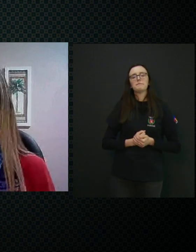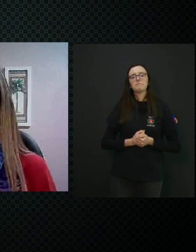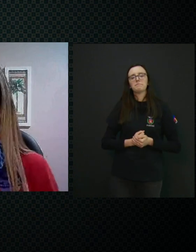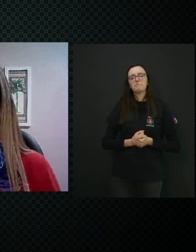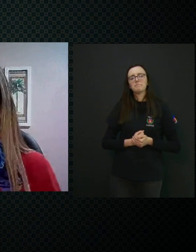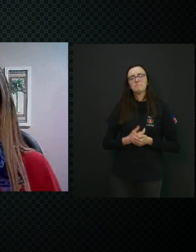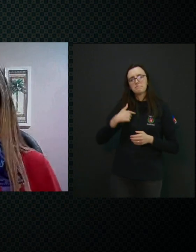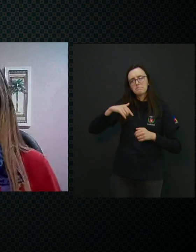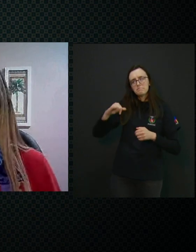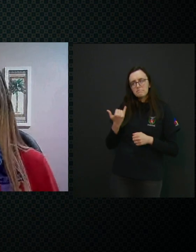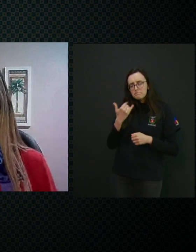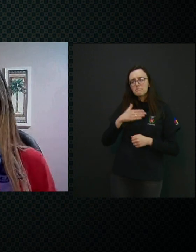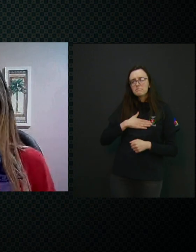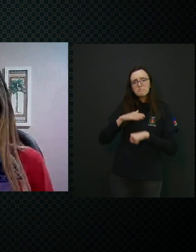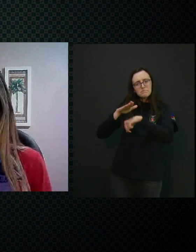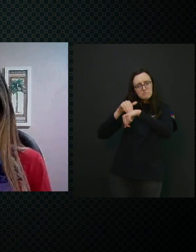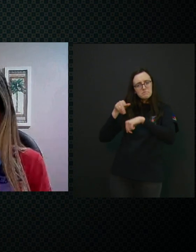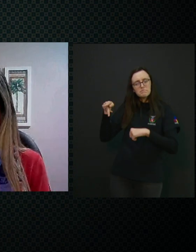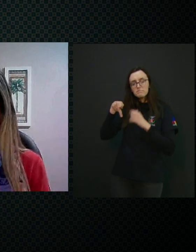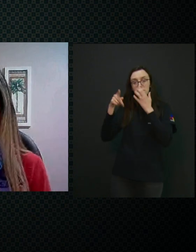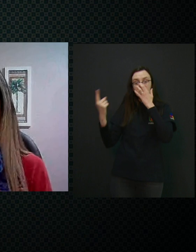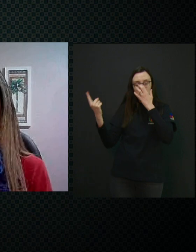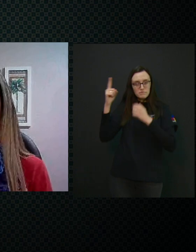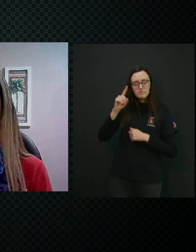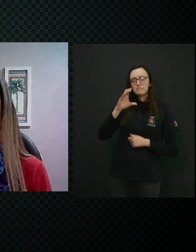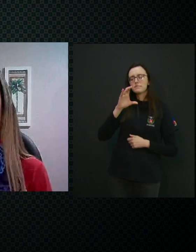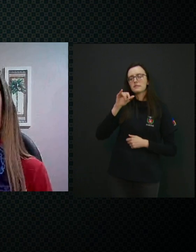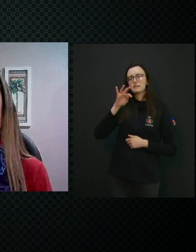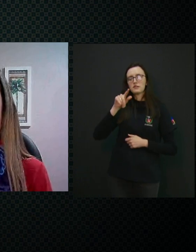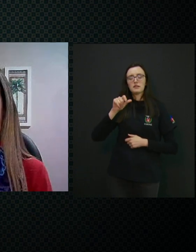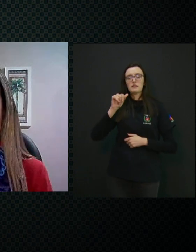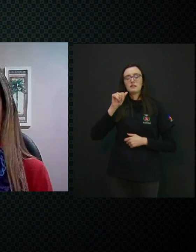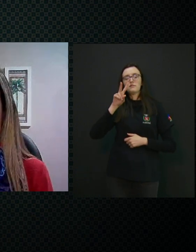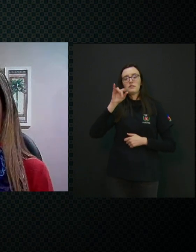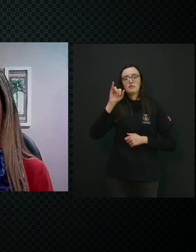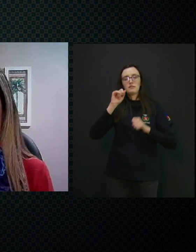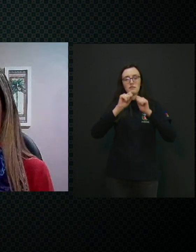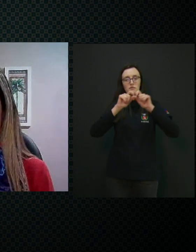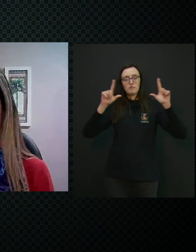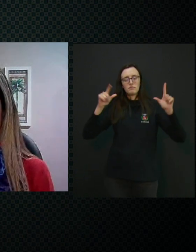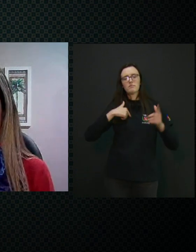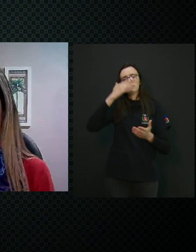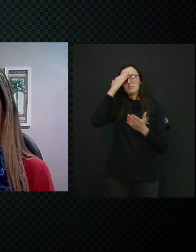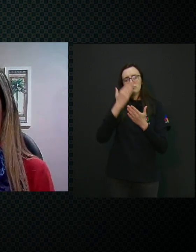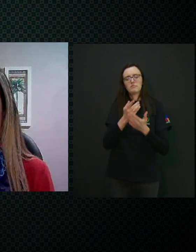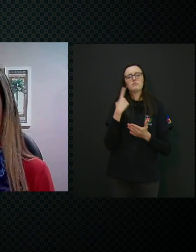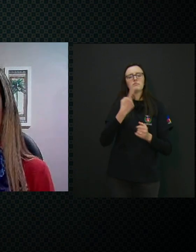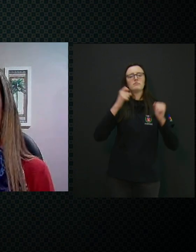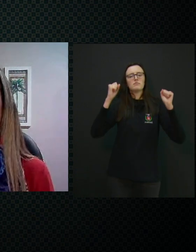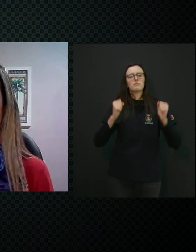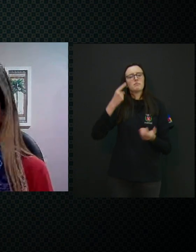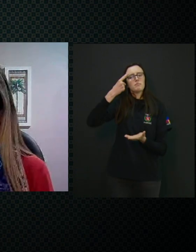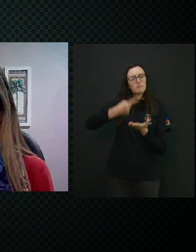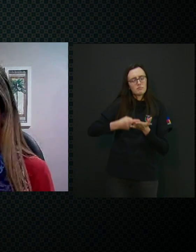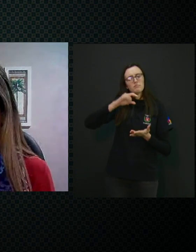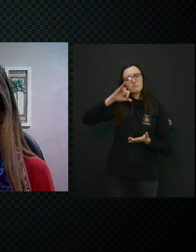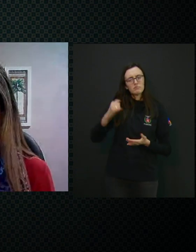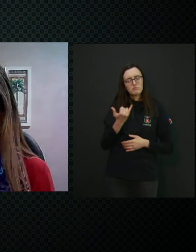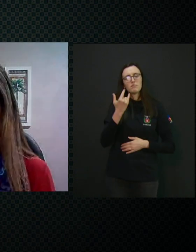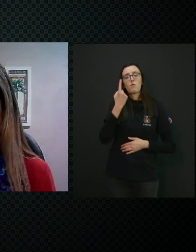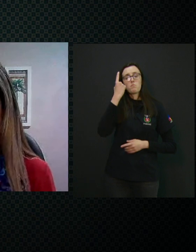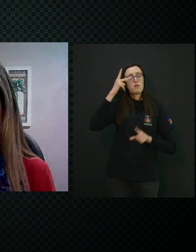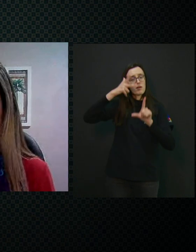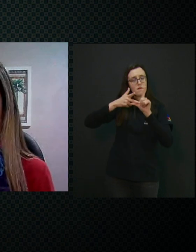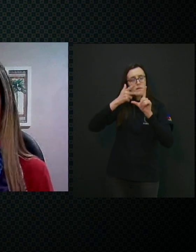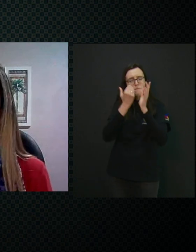gostaria de chamar a professora Cíntia e eu acho que a gente poderia marcar fazer uma